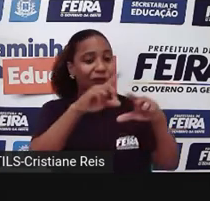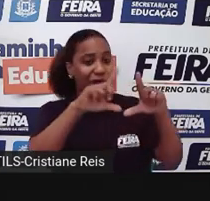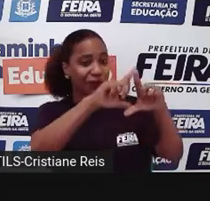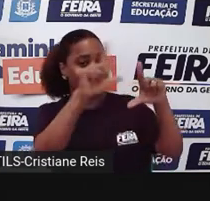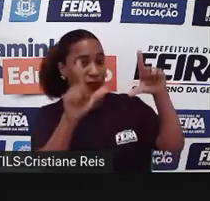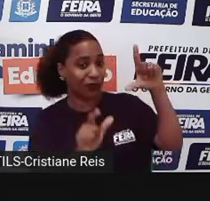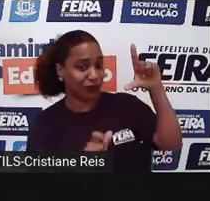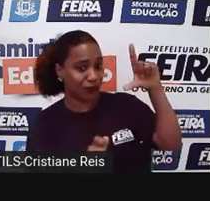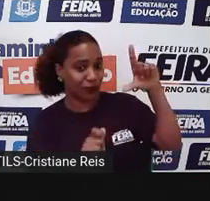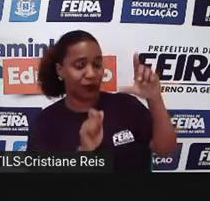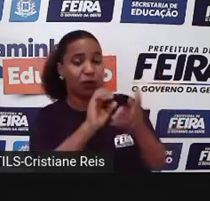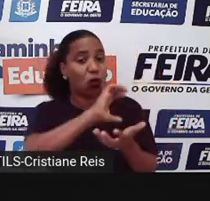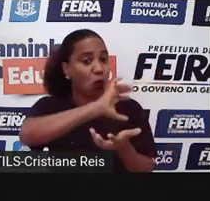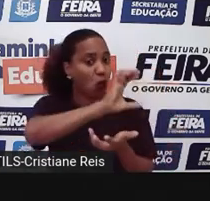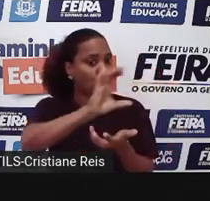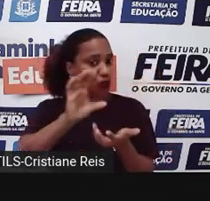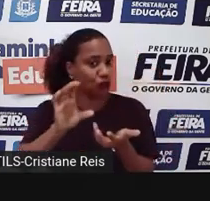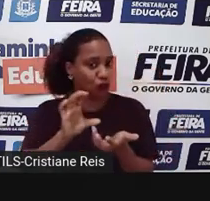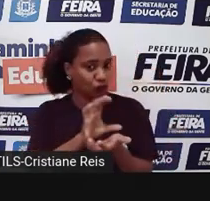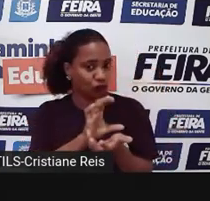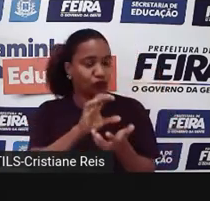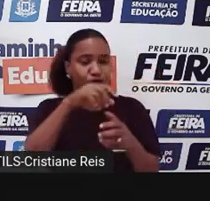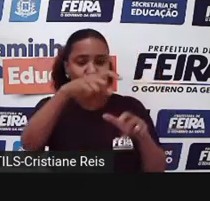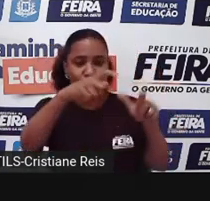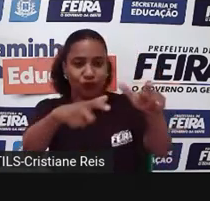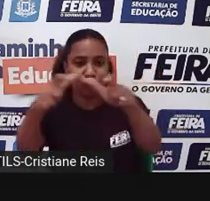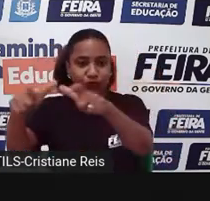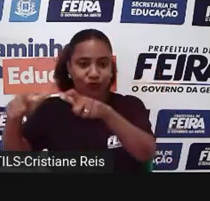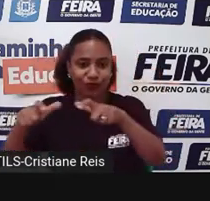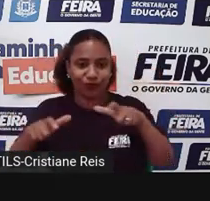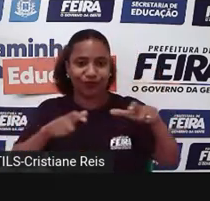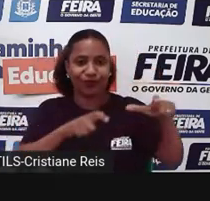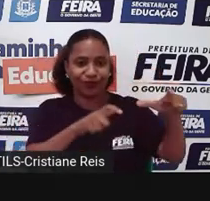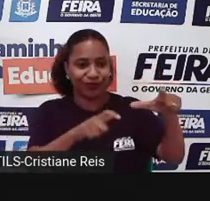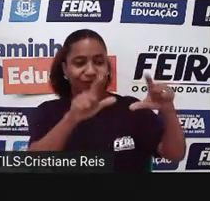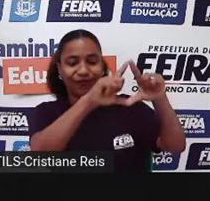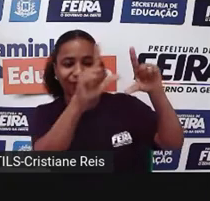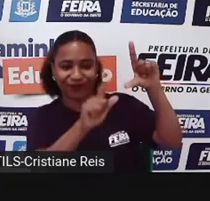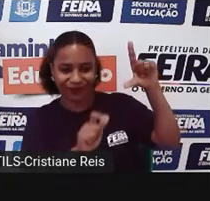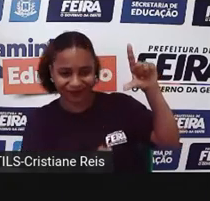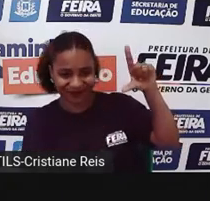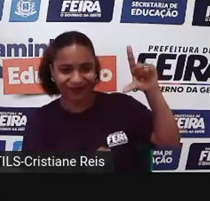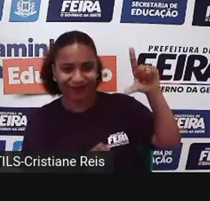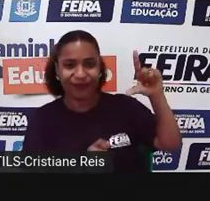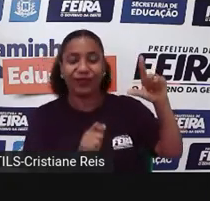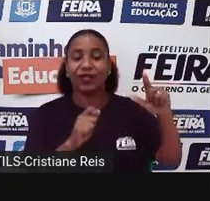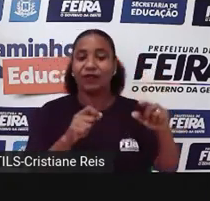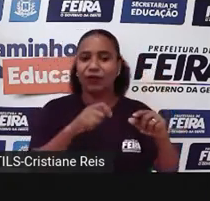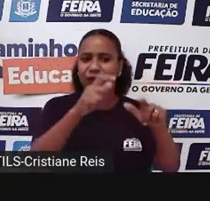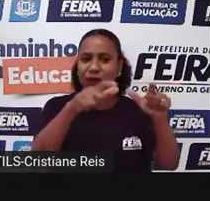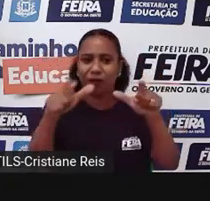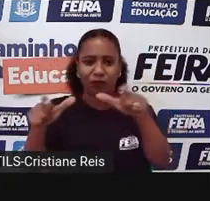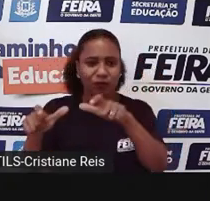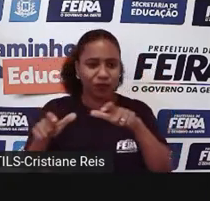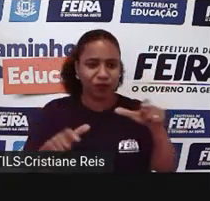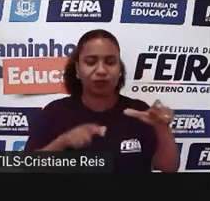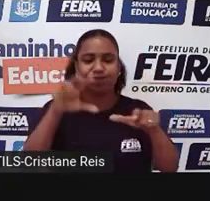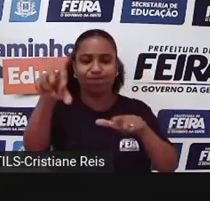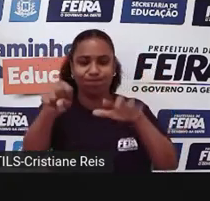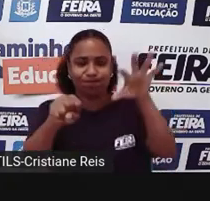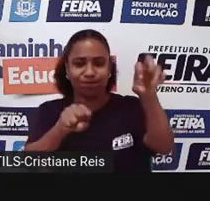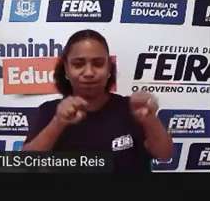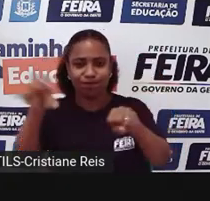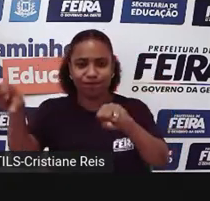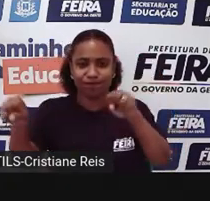vieram de vários lugares, de forma proposital, né? Para que eles não se comunicassem, não se rebeliassem, né? Não se articulassem.